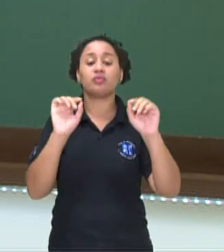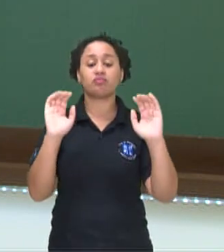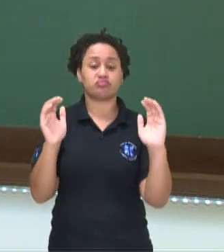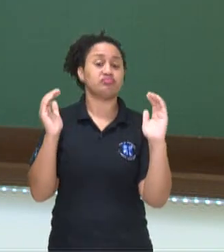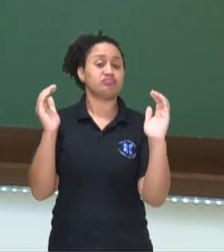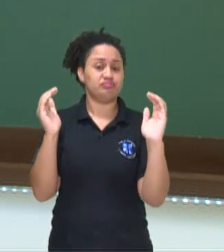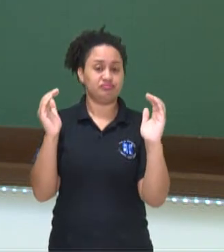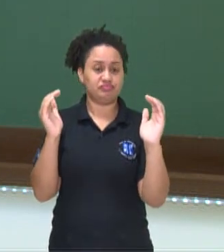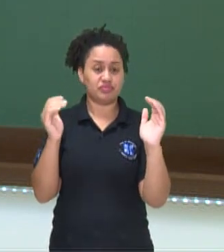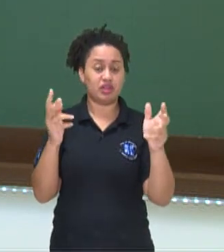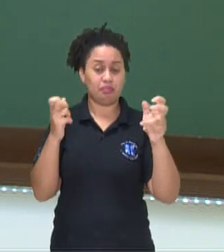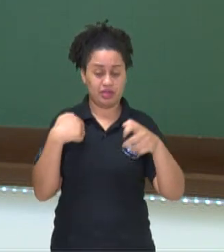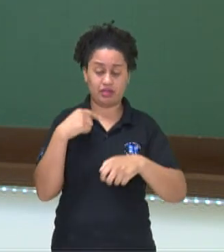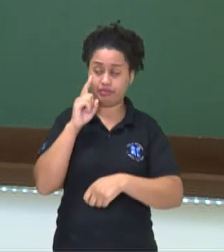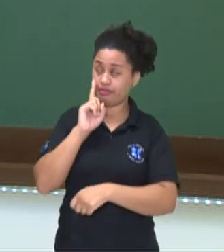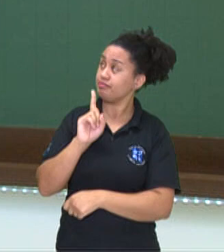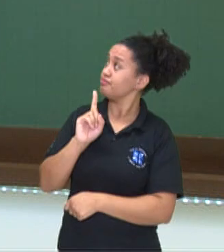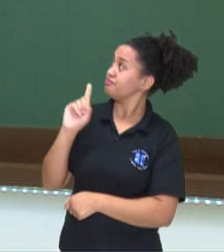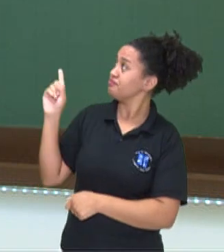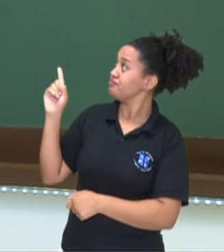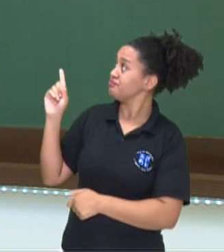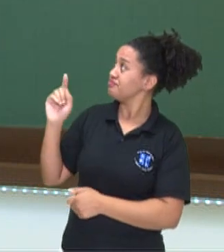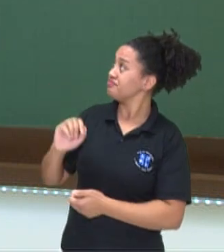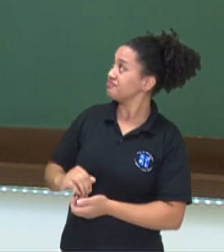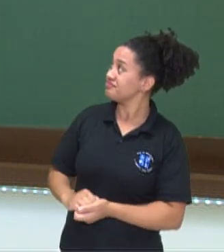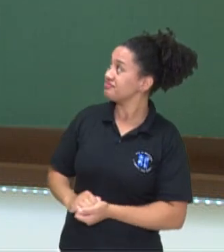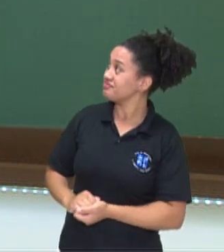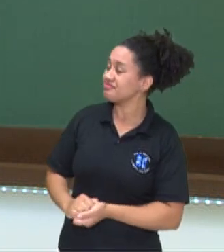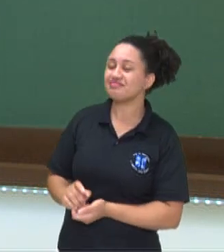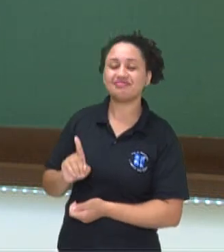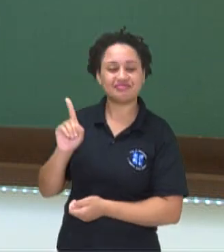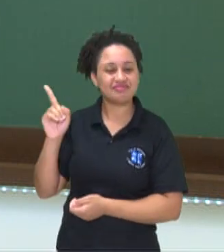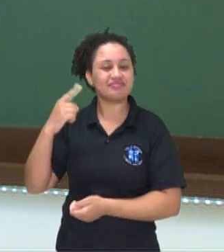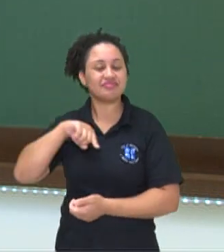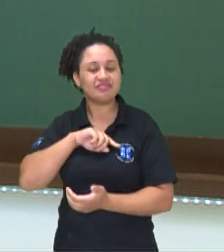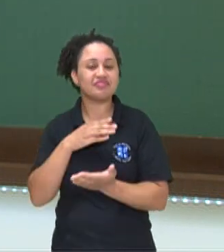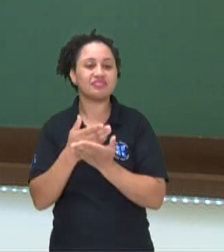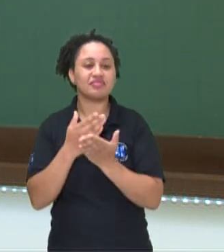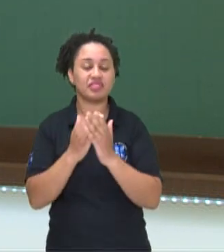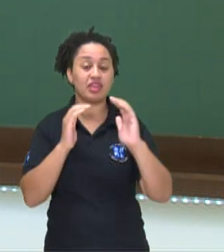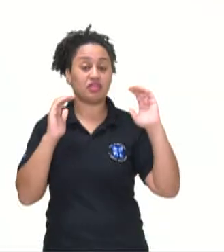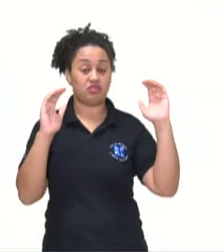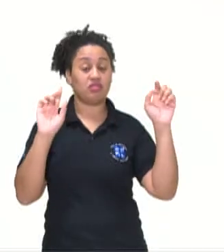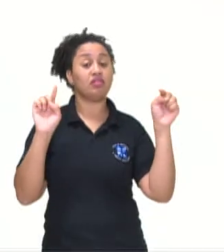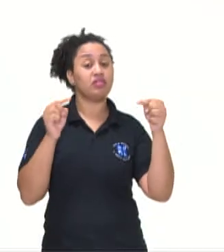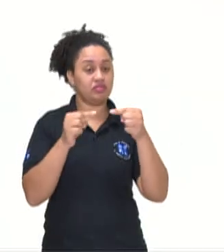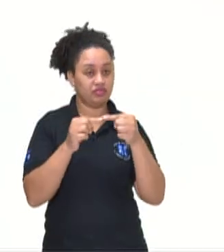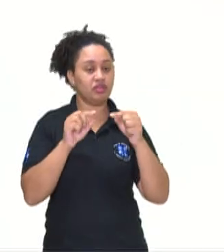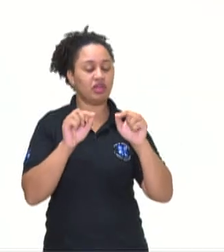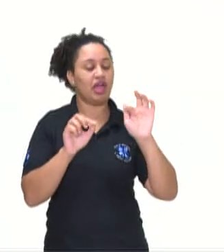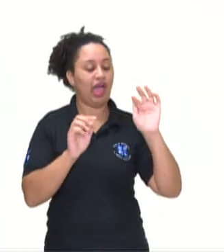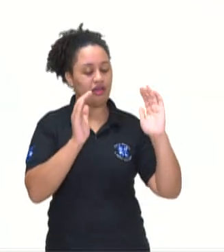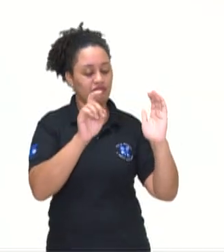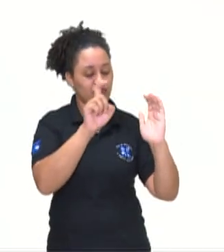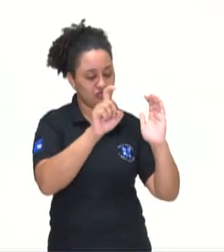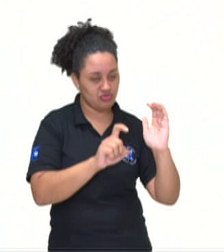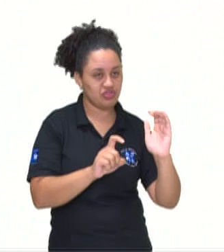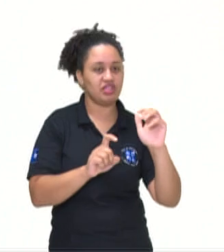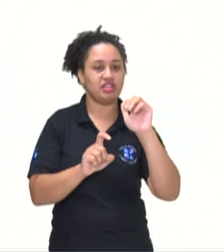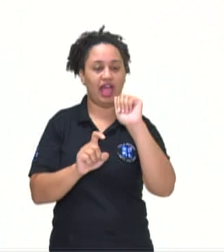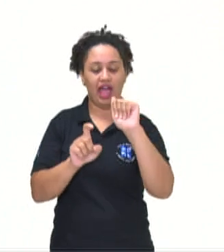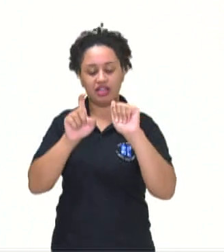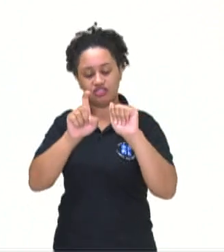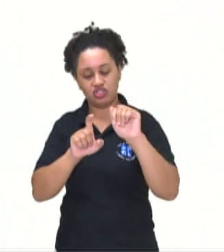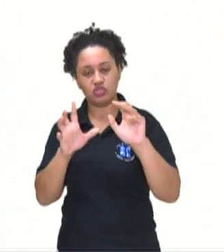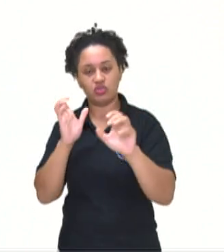função, olha só que nós estamos estudando aqui, que é a função afim, lembra lá que essa é a carinha dela? F de x igual a x mais b,